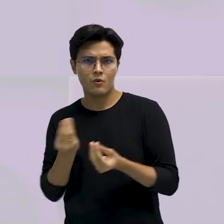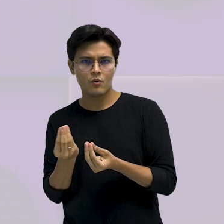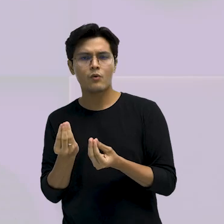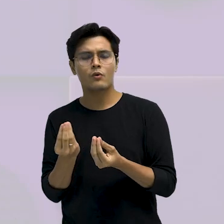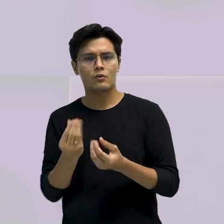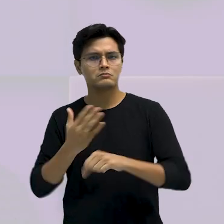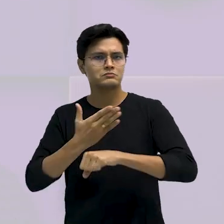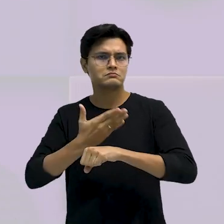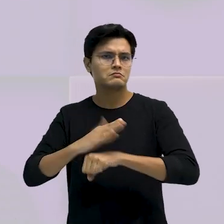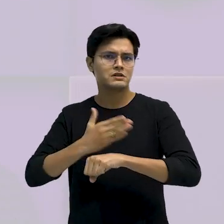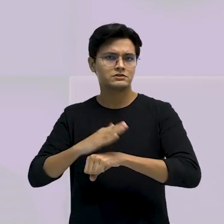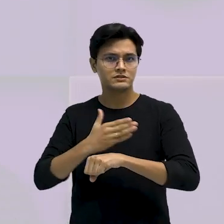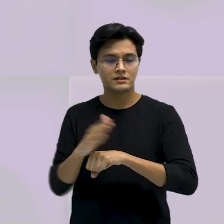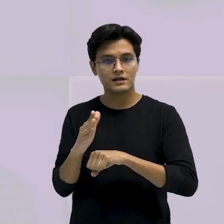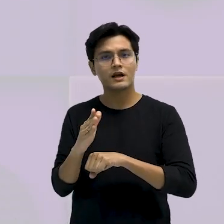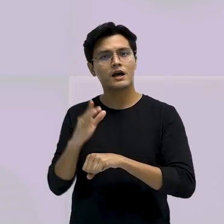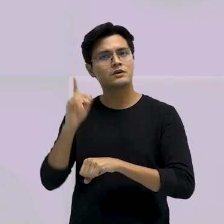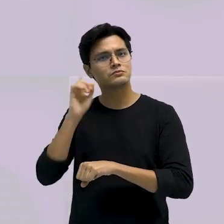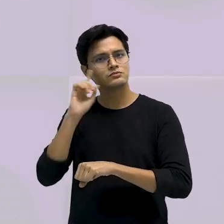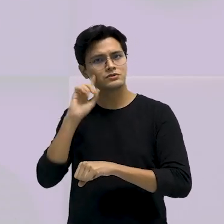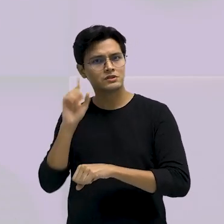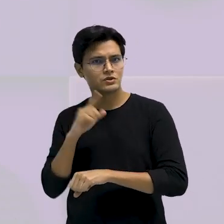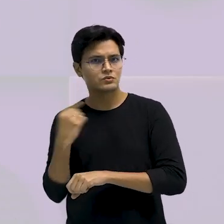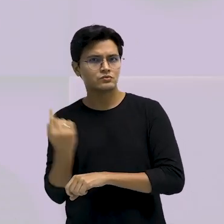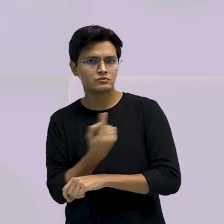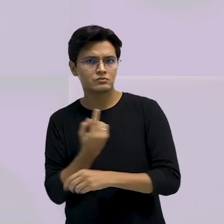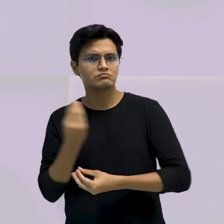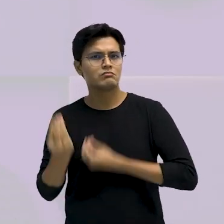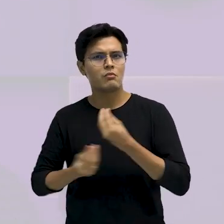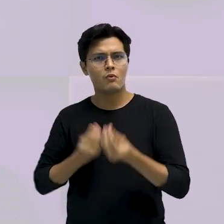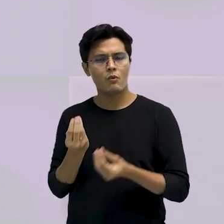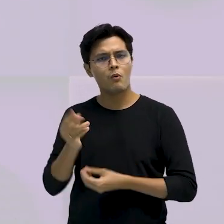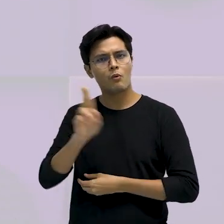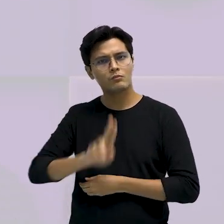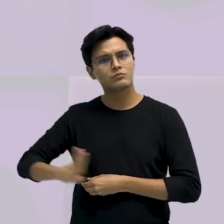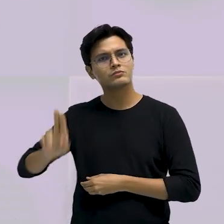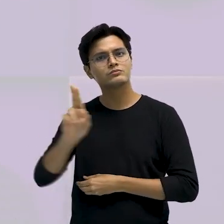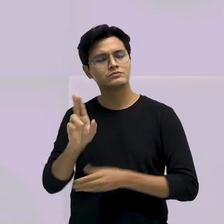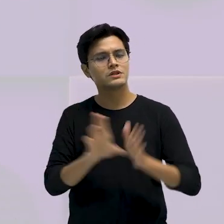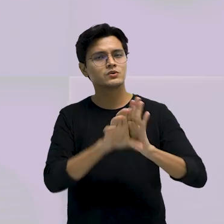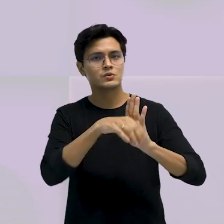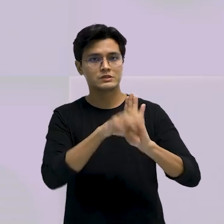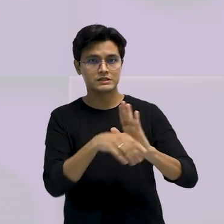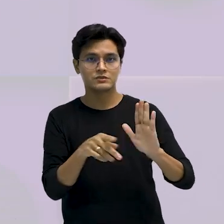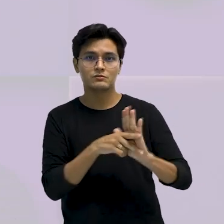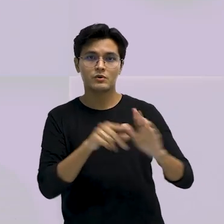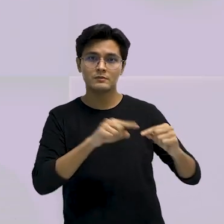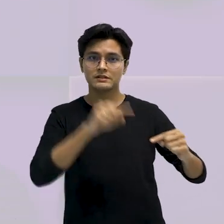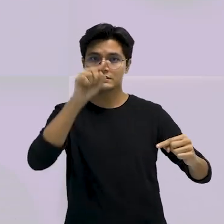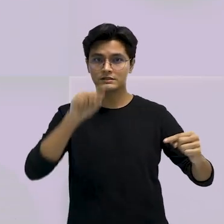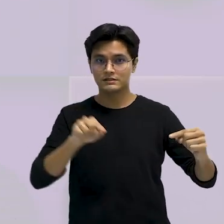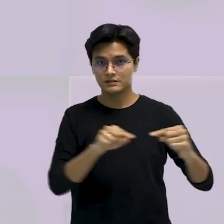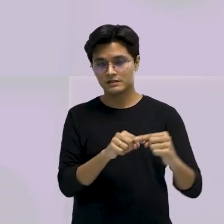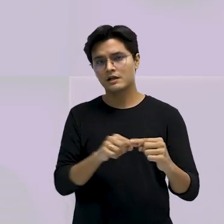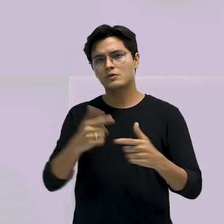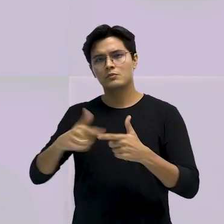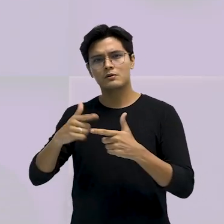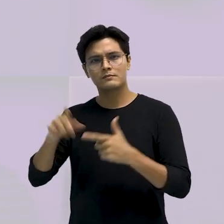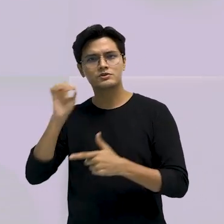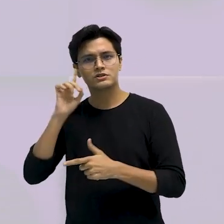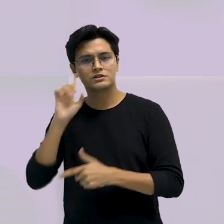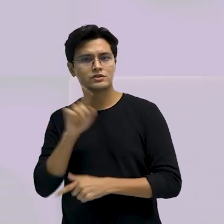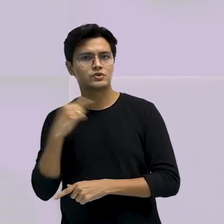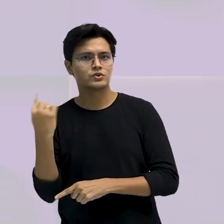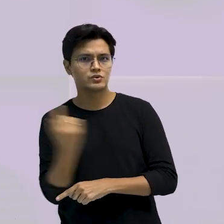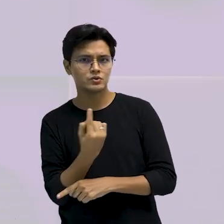exemplos práticos para a gente ver como que a gente pode utilizar esses conceitos de triângulos para resolver problemas do nosso dia a dia,